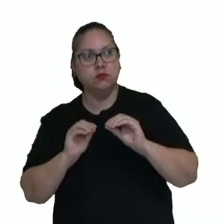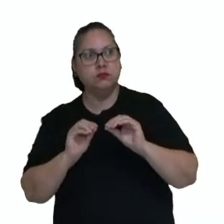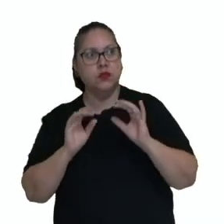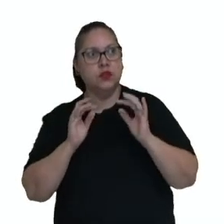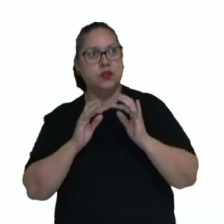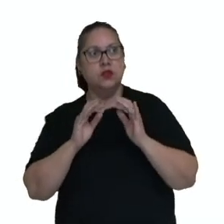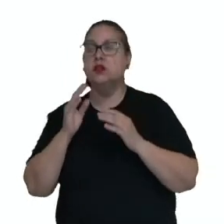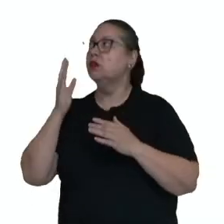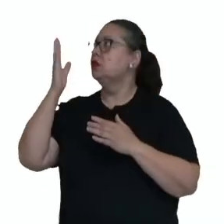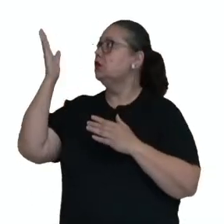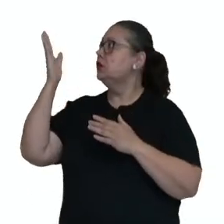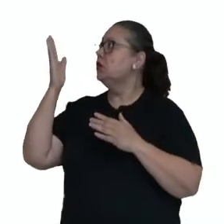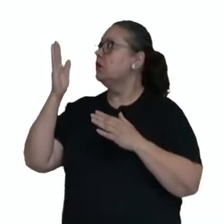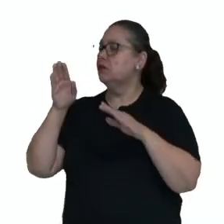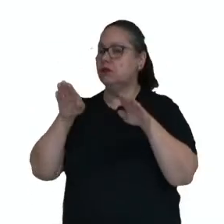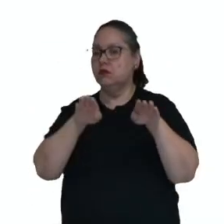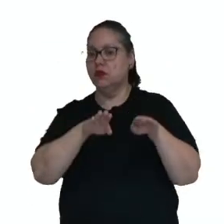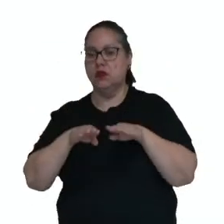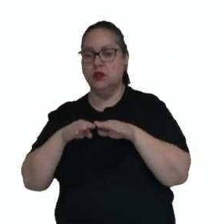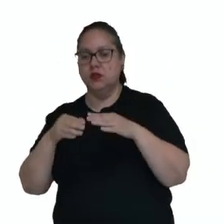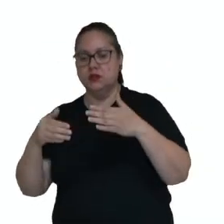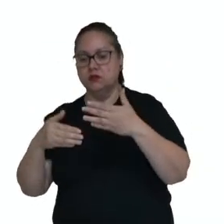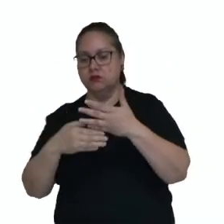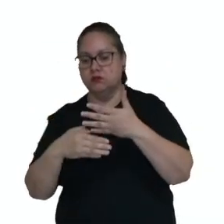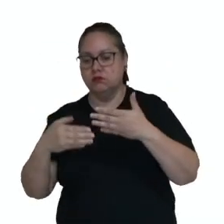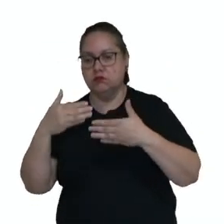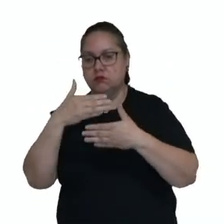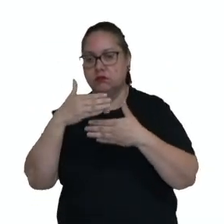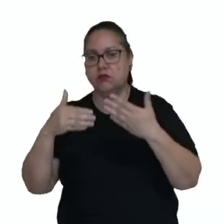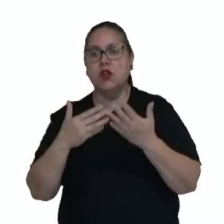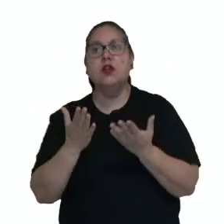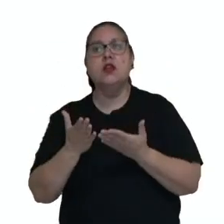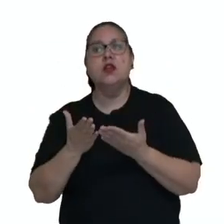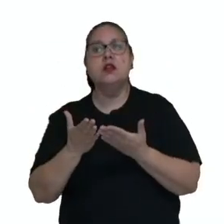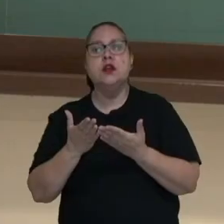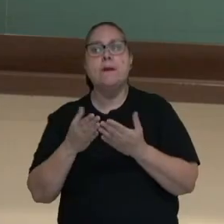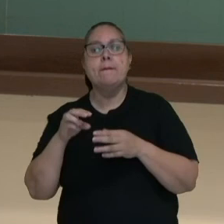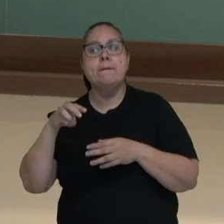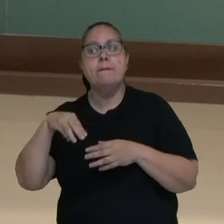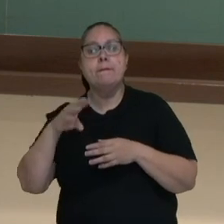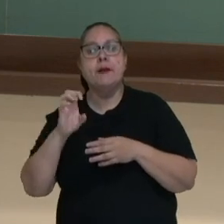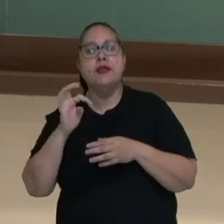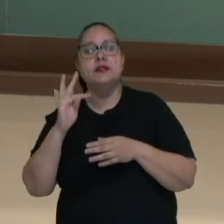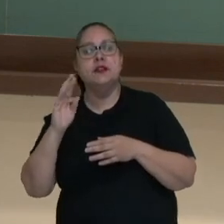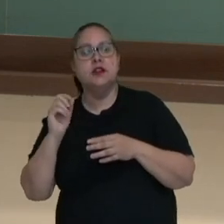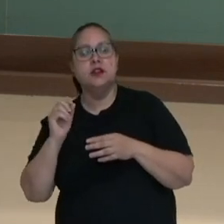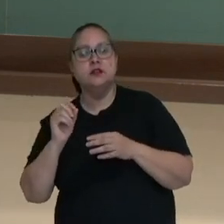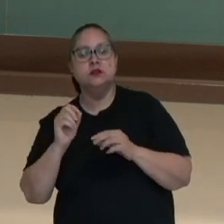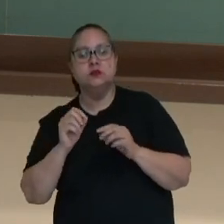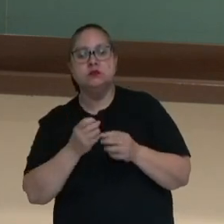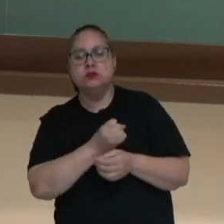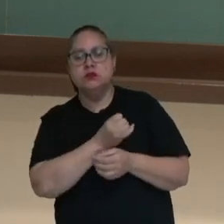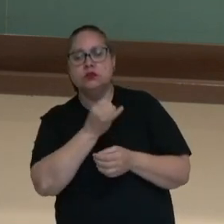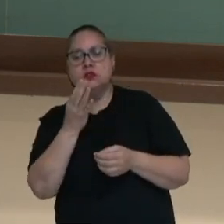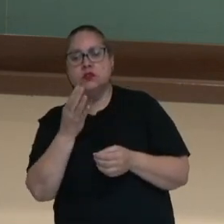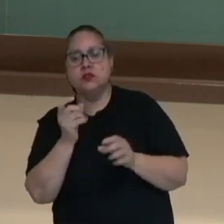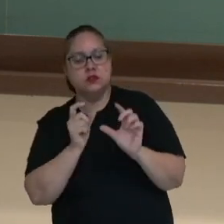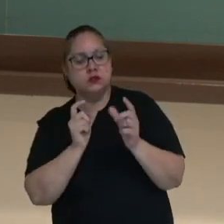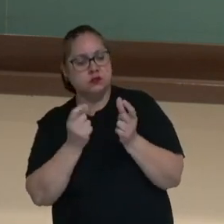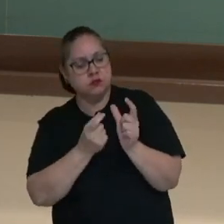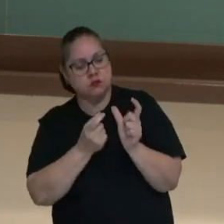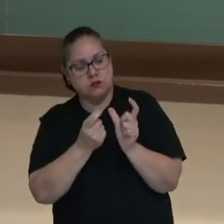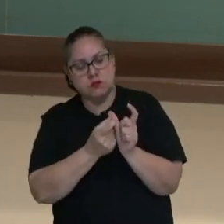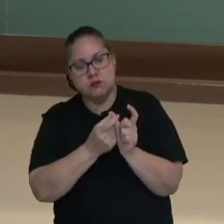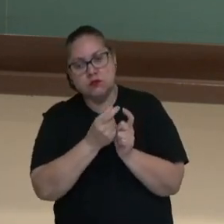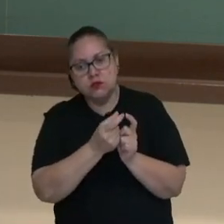rimas em paralelo, intercaladas. Em relação à métrica, claro, eu conto as sílabas poéticas, fazendo